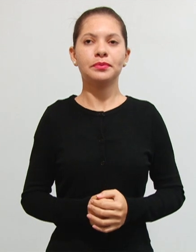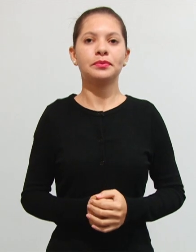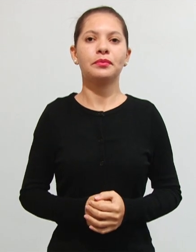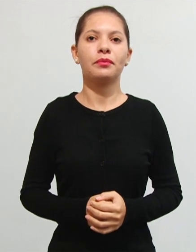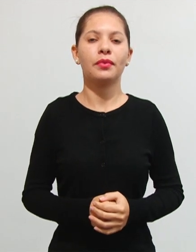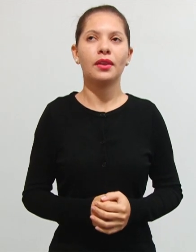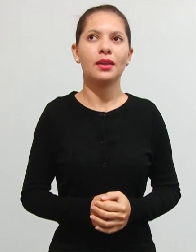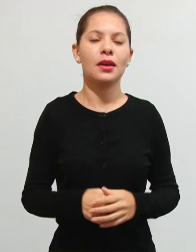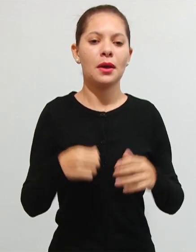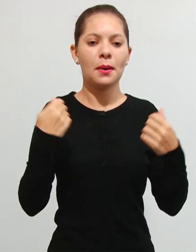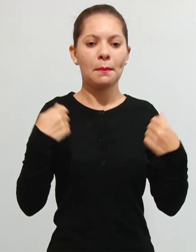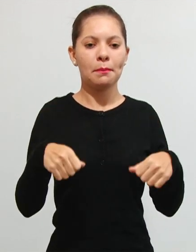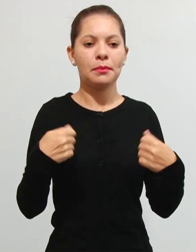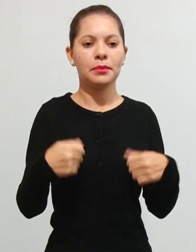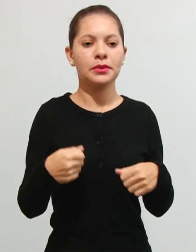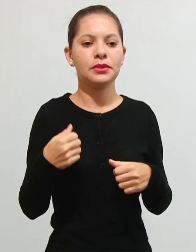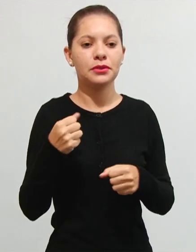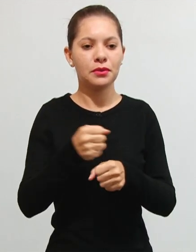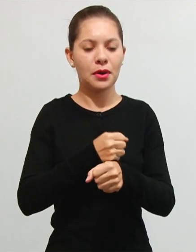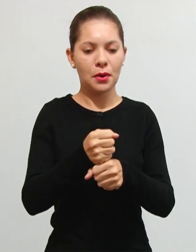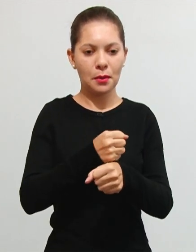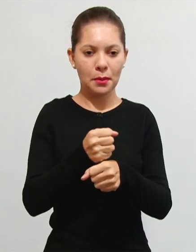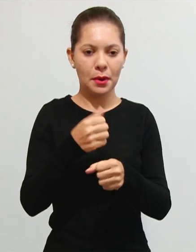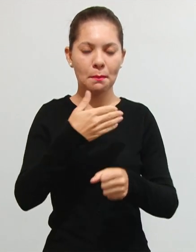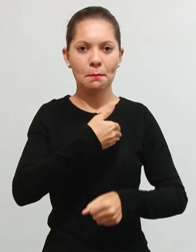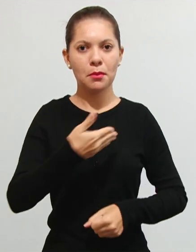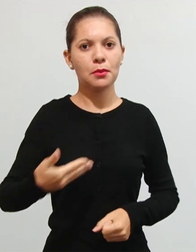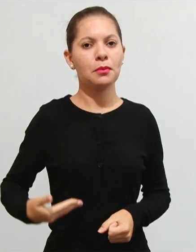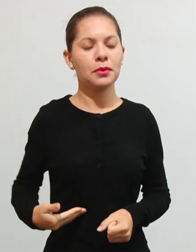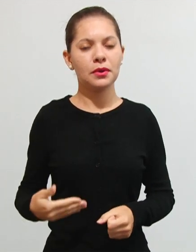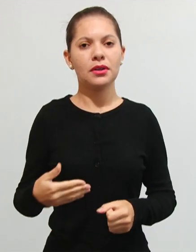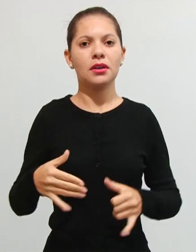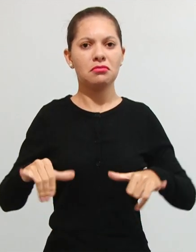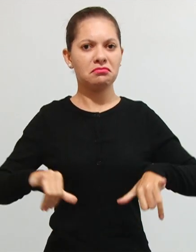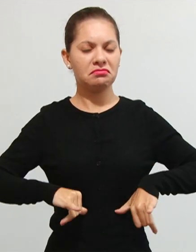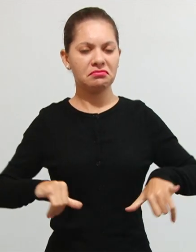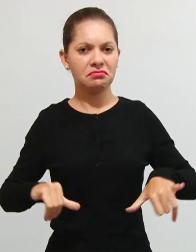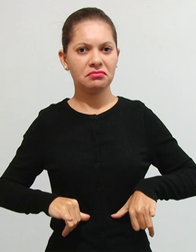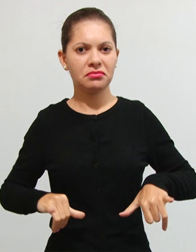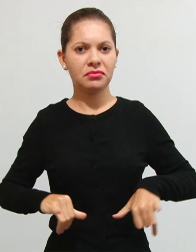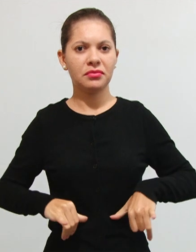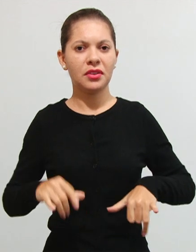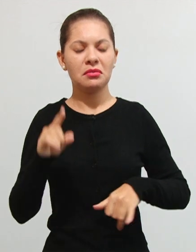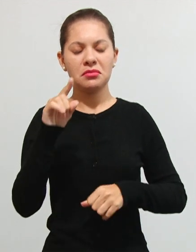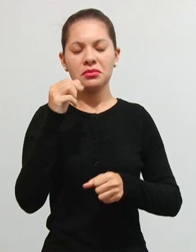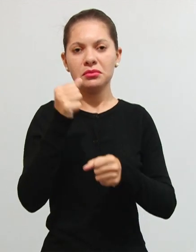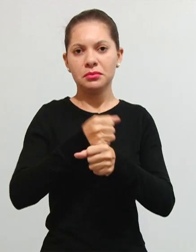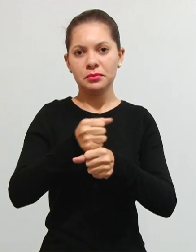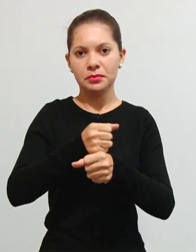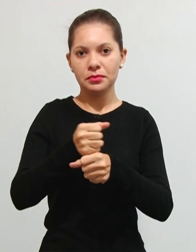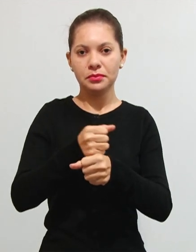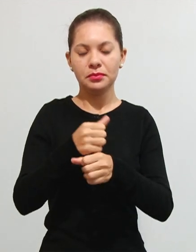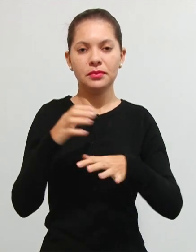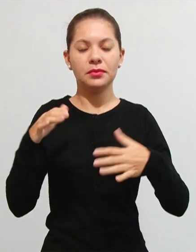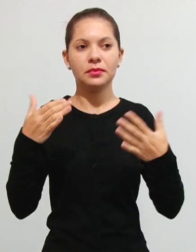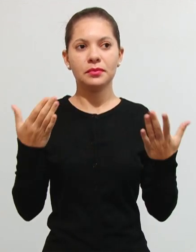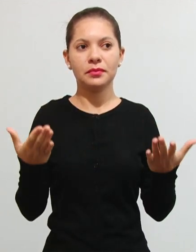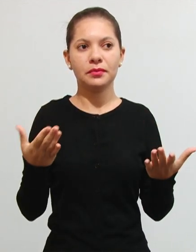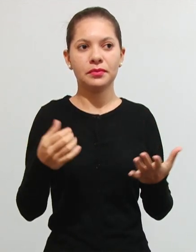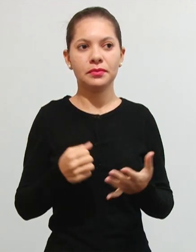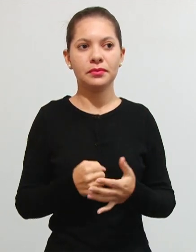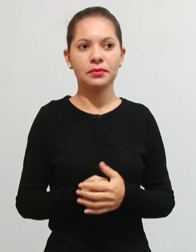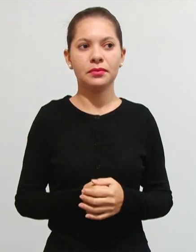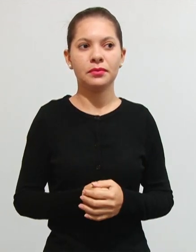possível uma obra pública que venha a causar prejuízo para a tua obra, né? então, se